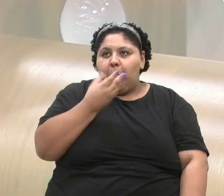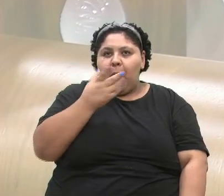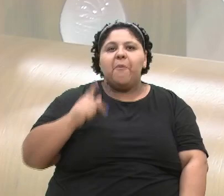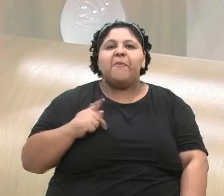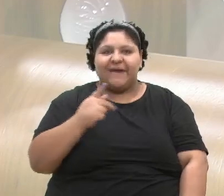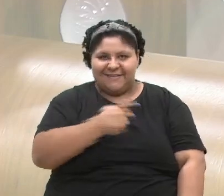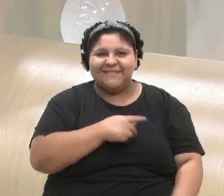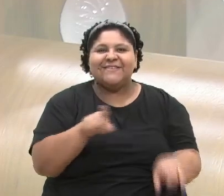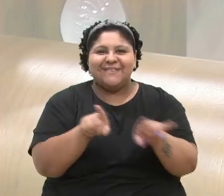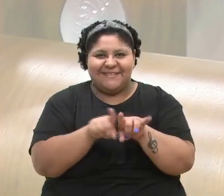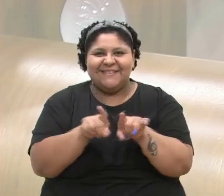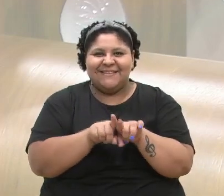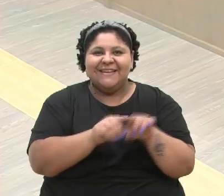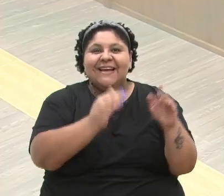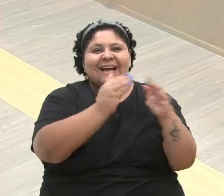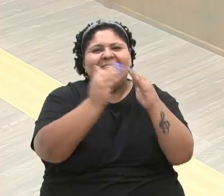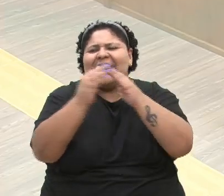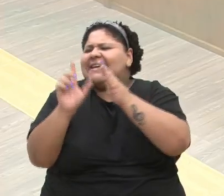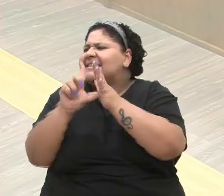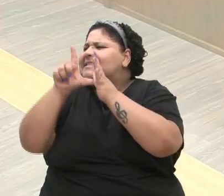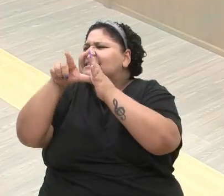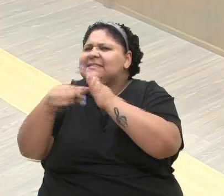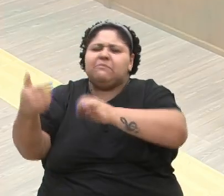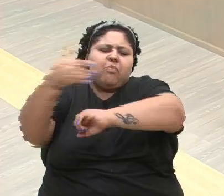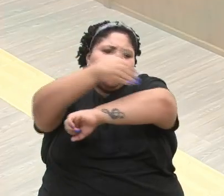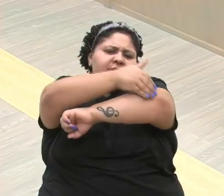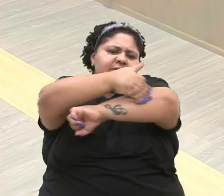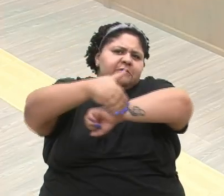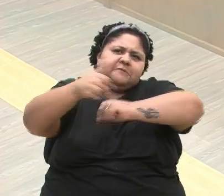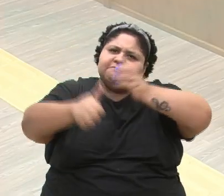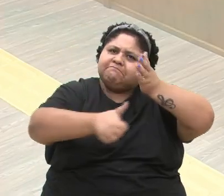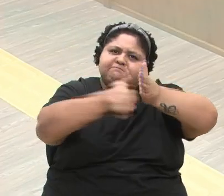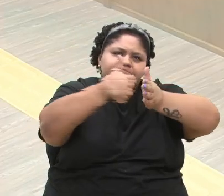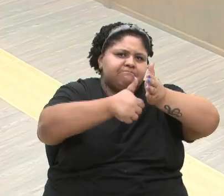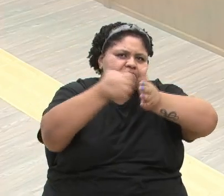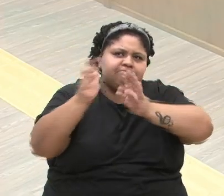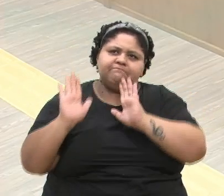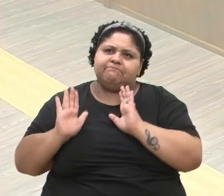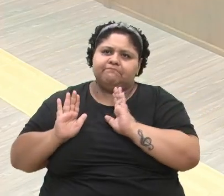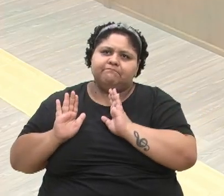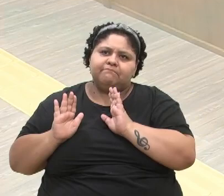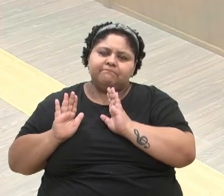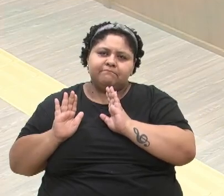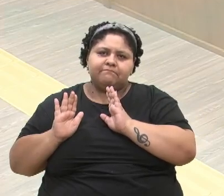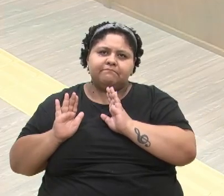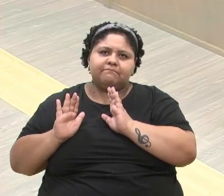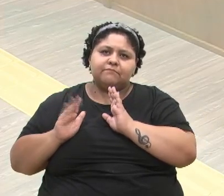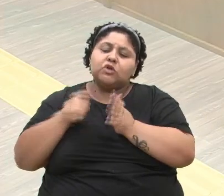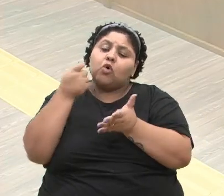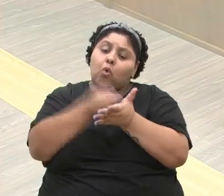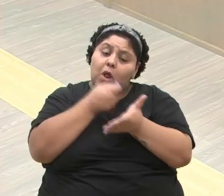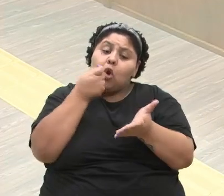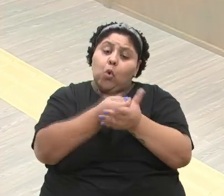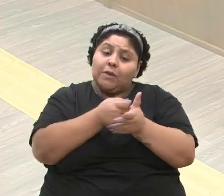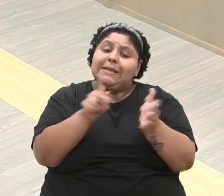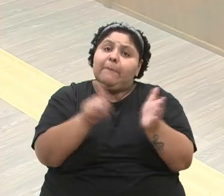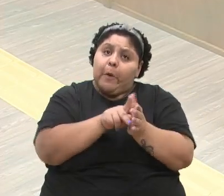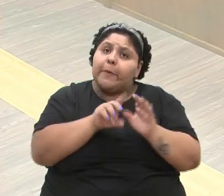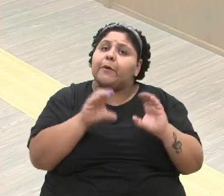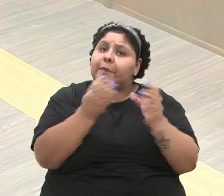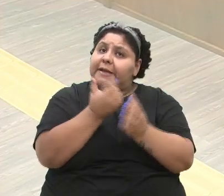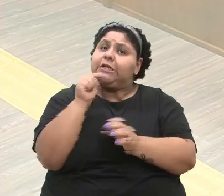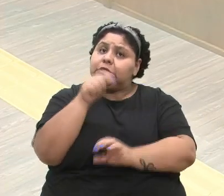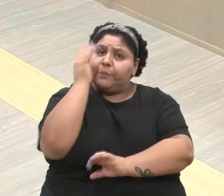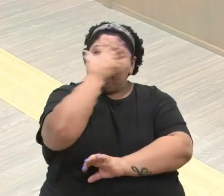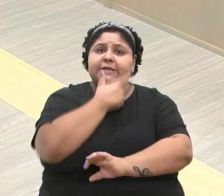Tendo a casa, depois o calçamento, as melhorias vêm com a luta da própria comunidade. Isso é bonito.